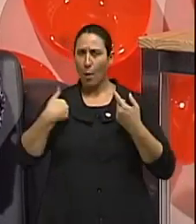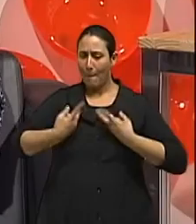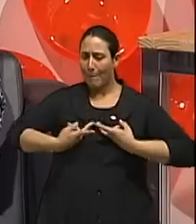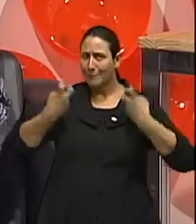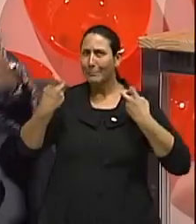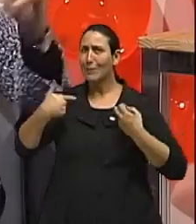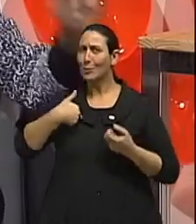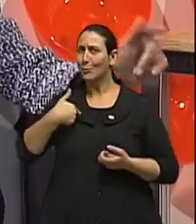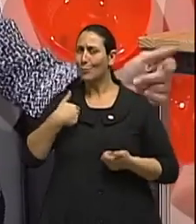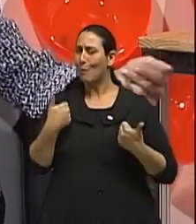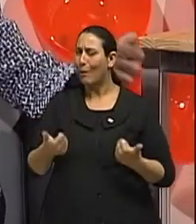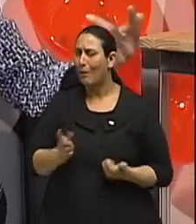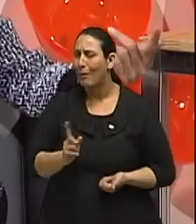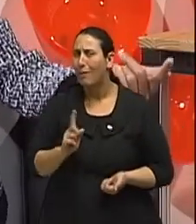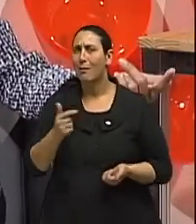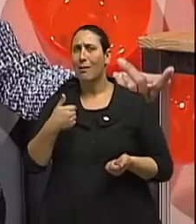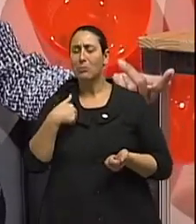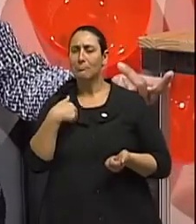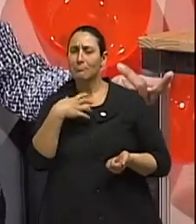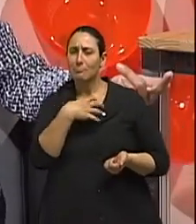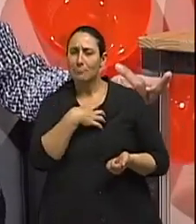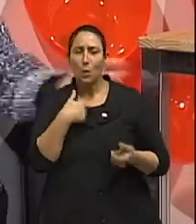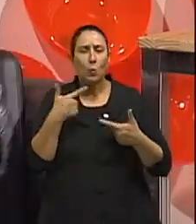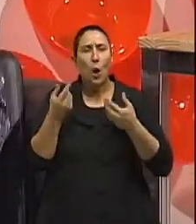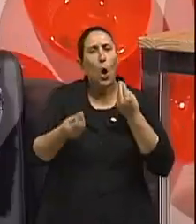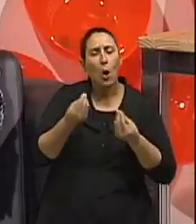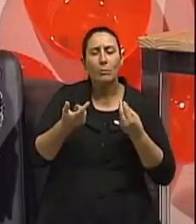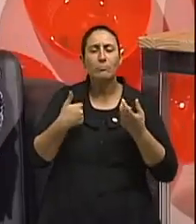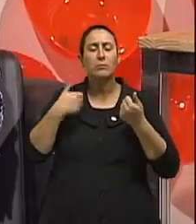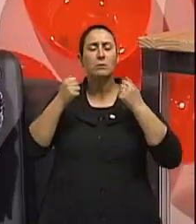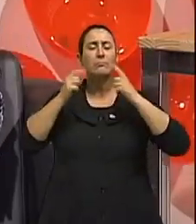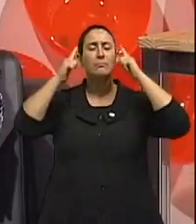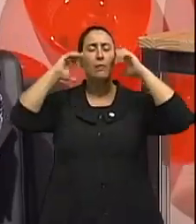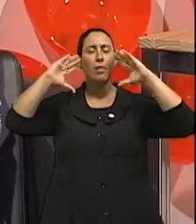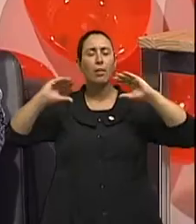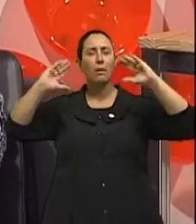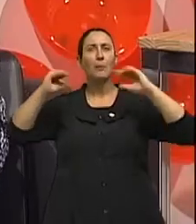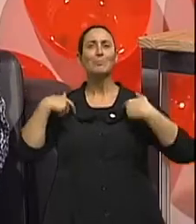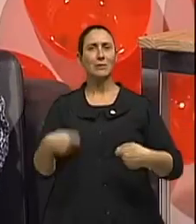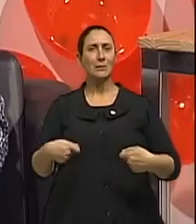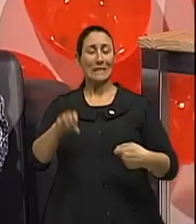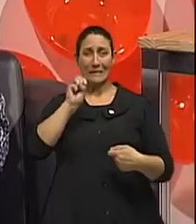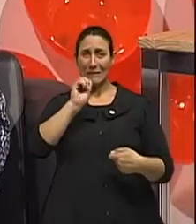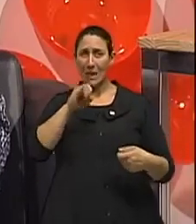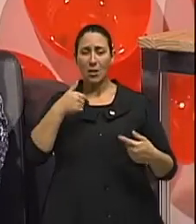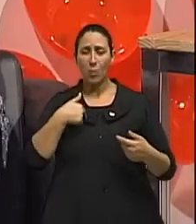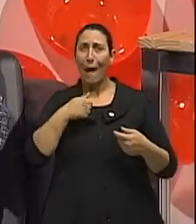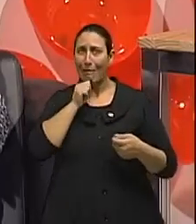identificar que eu estou assim e não tiver nenhuma técnica eficiente para relaxar, além de saber que eu estou tensa, eu vou ficar muito frustrada.